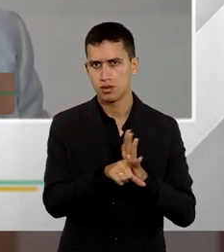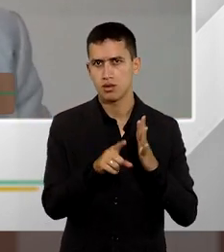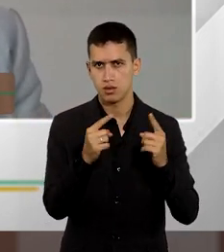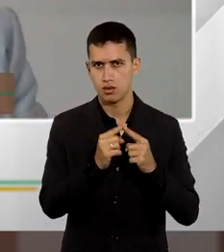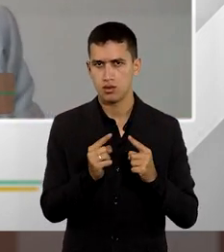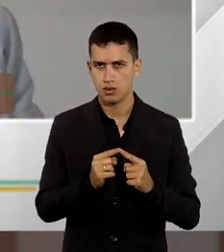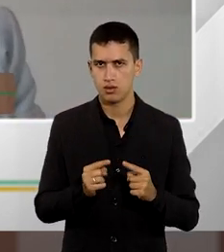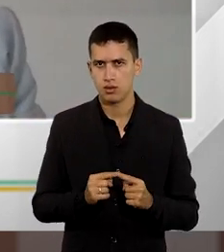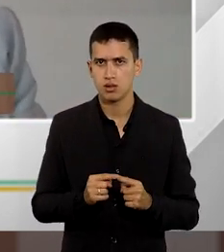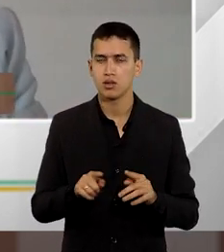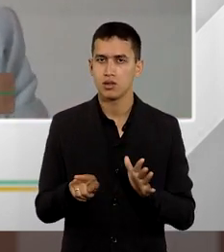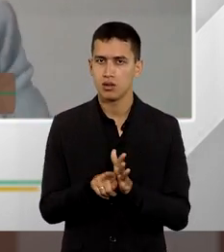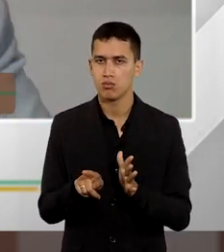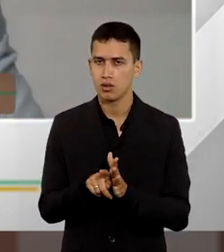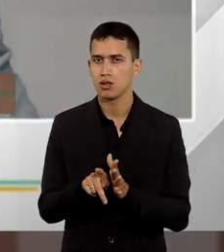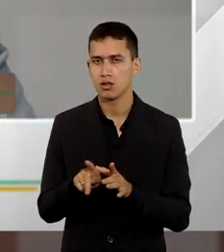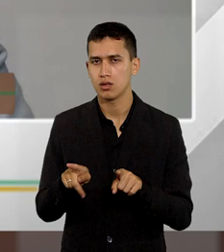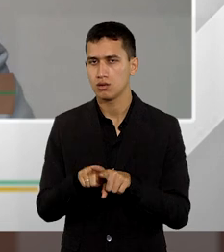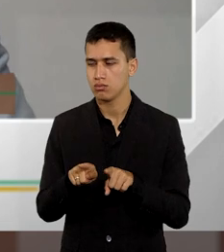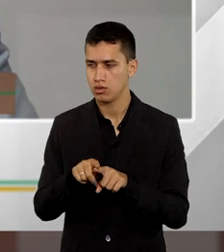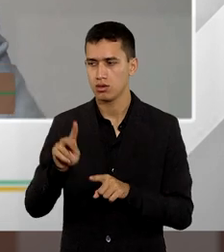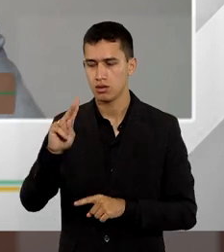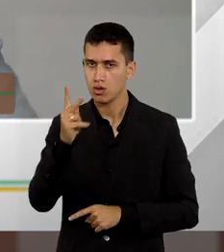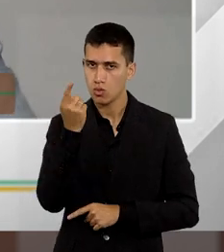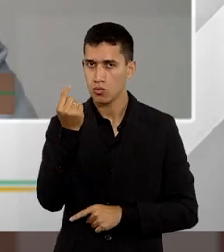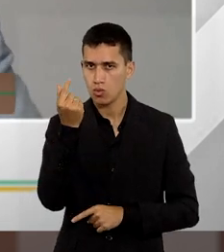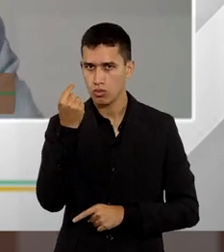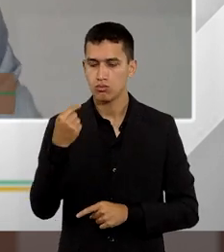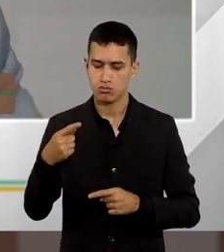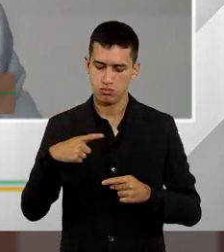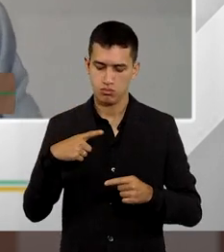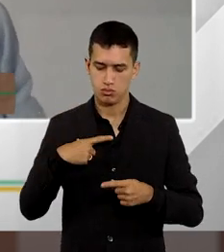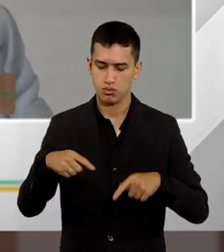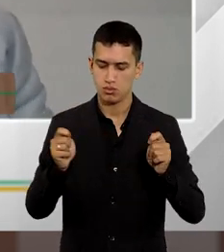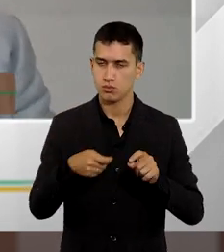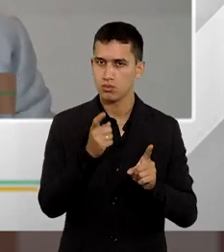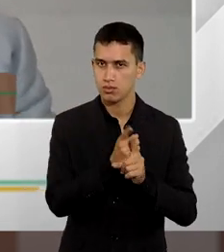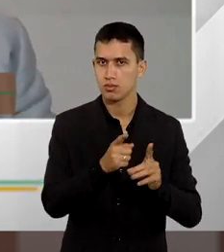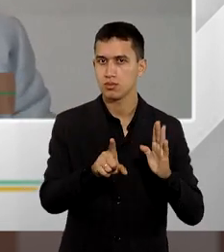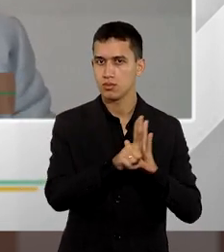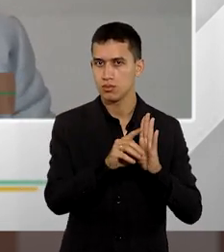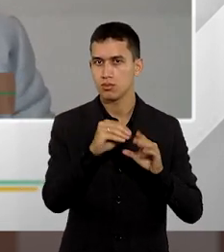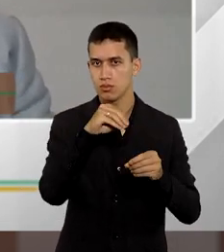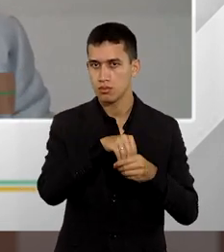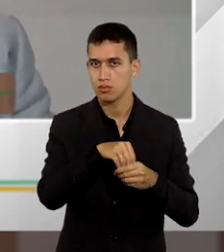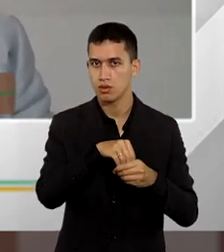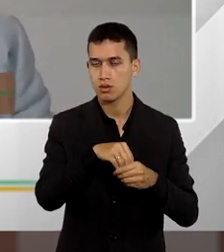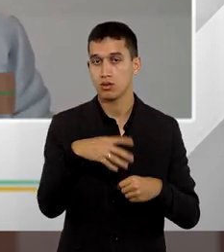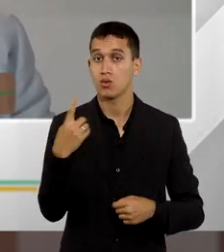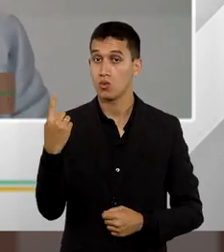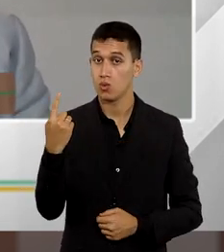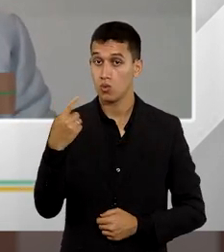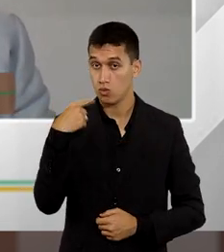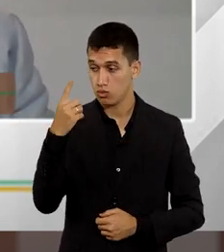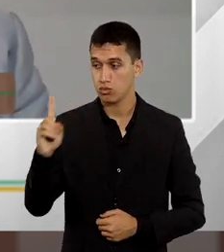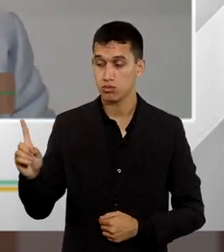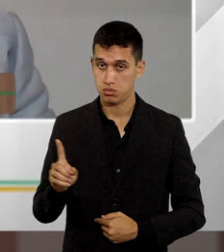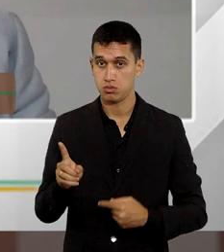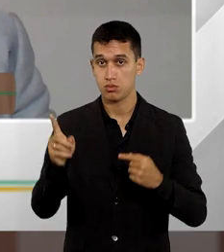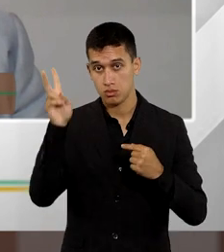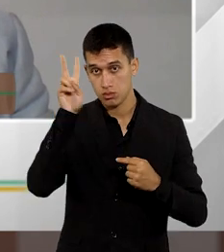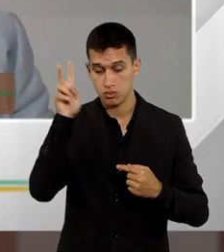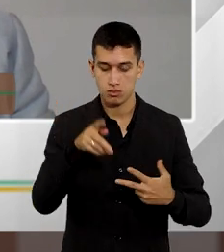honorário de sucumbência por estar imprevistos em lei, eles devem ser estipulados podendo o advogado instar o judiciário